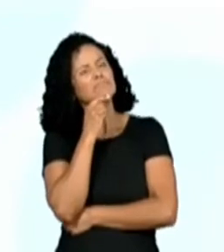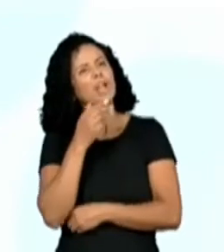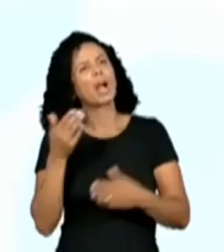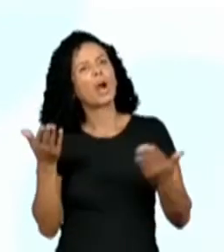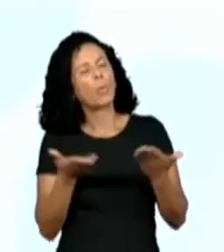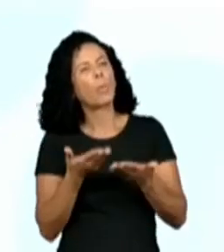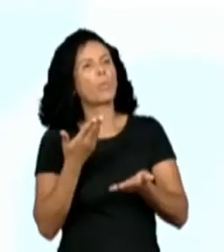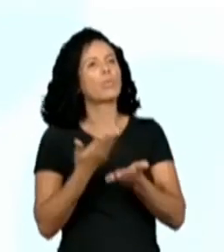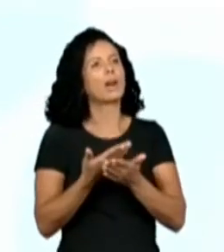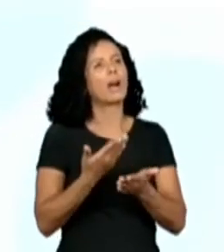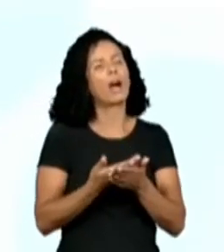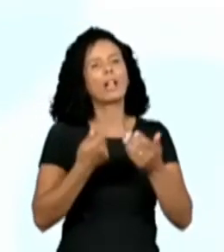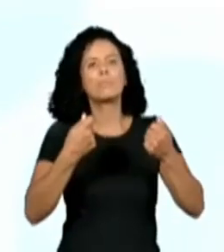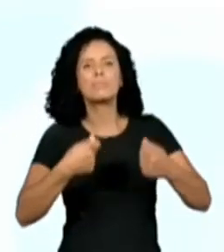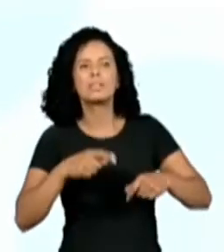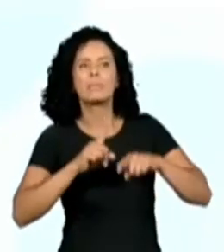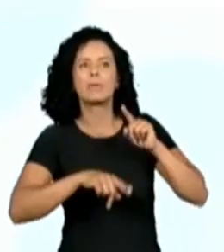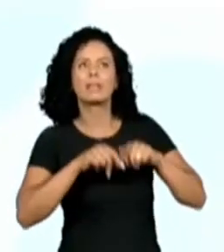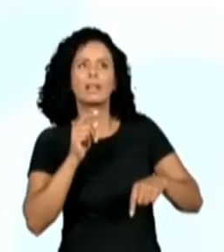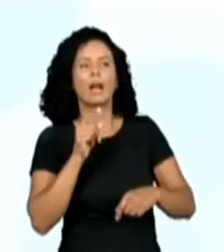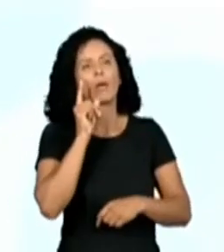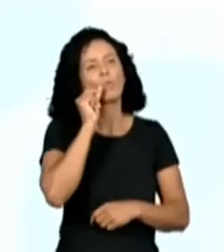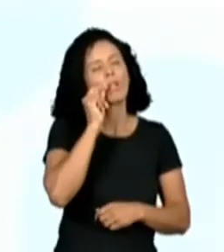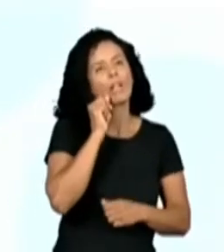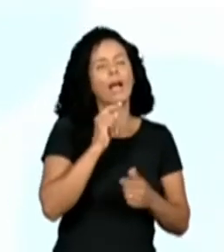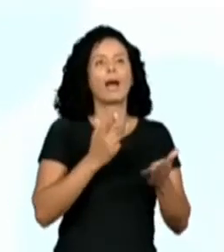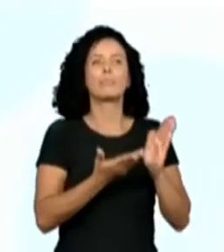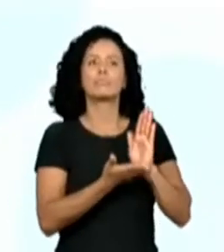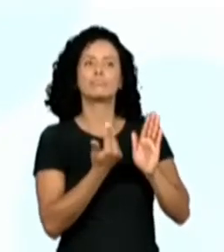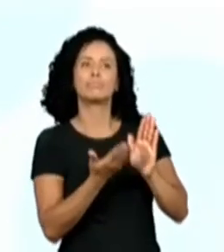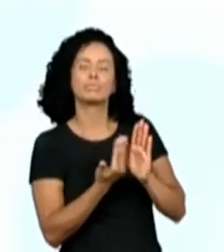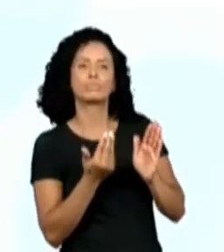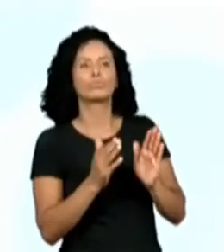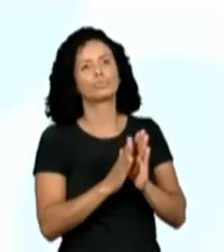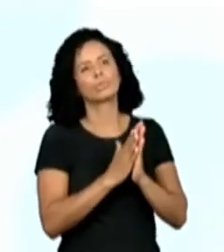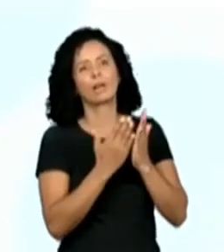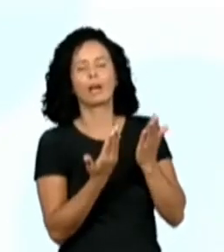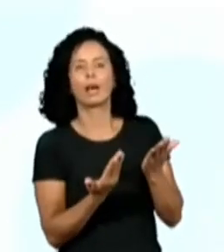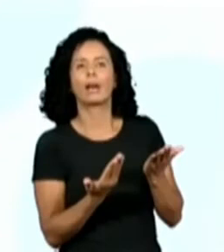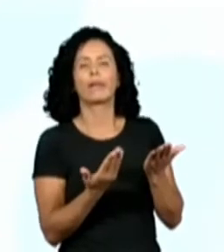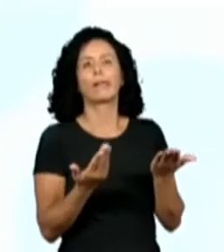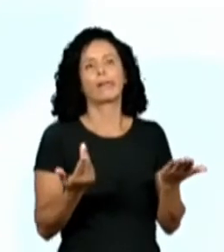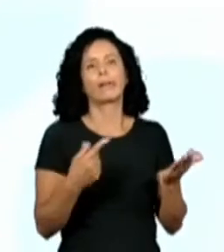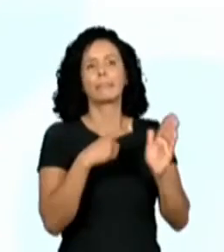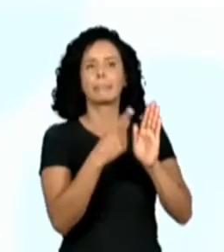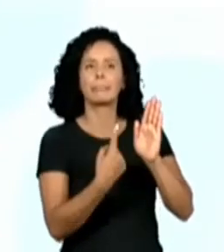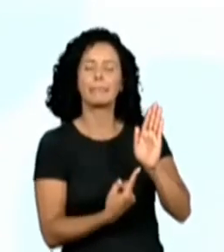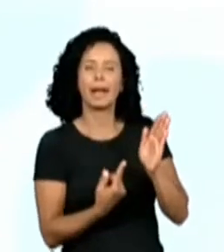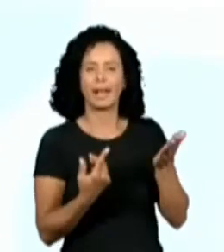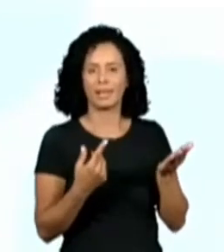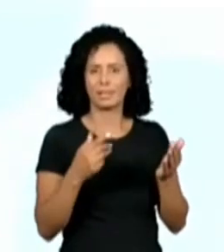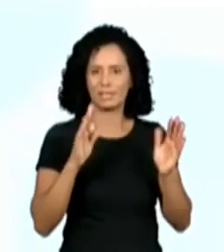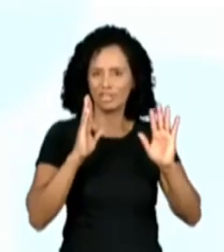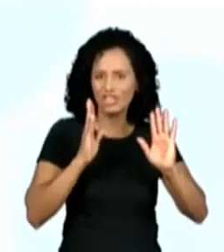de um pencil, do seu book, do seu notebook. Então, muita coisa já foi aparecendo aqui. Mas agora entraram algumas